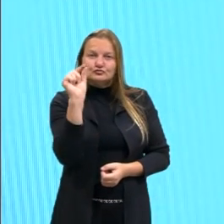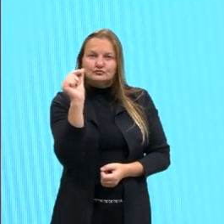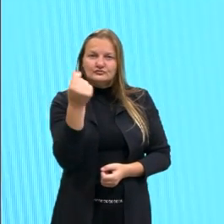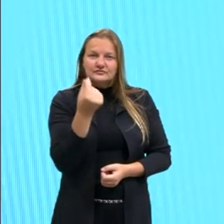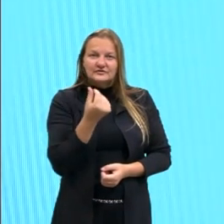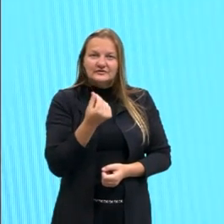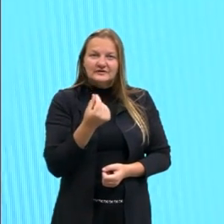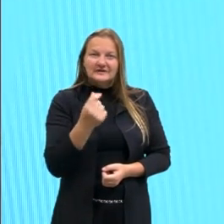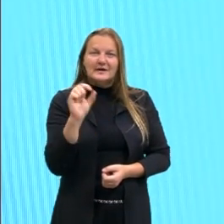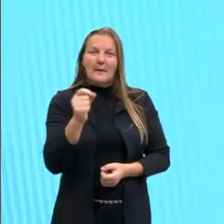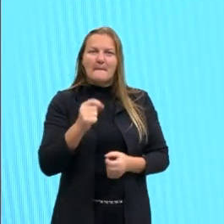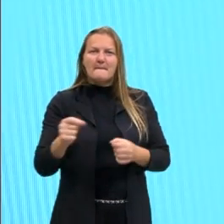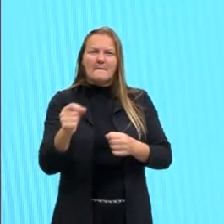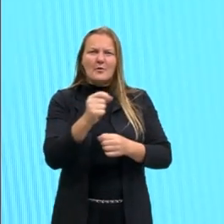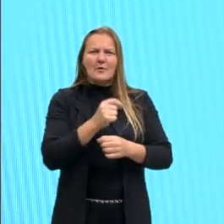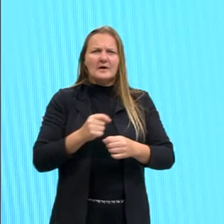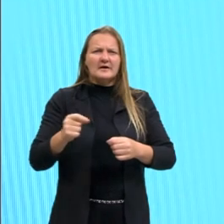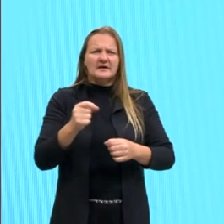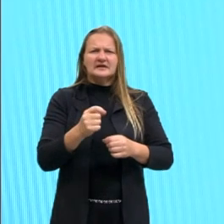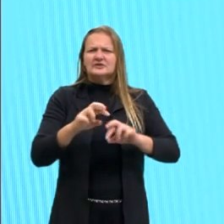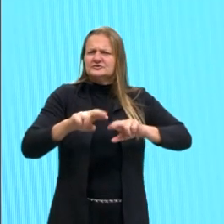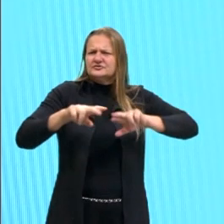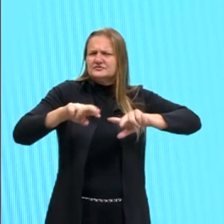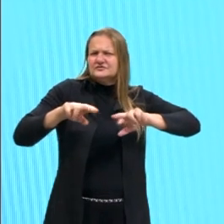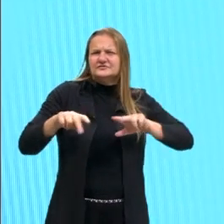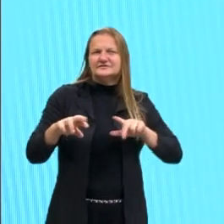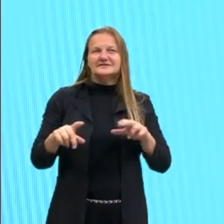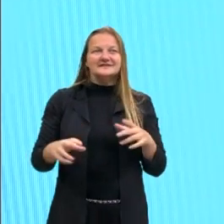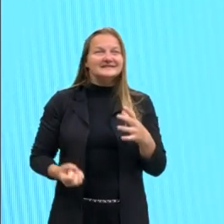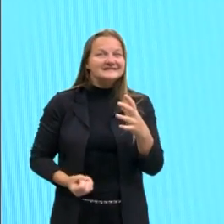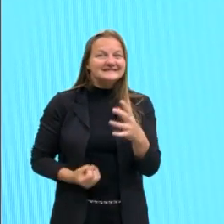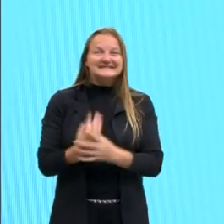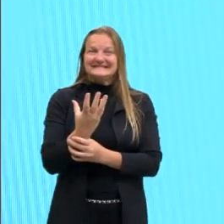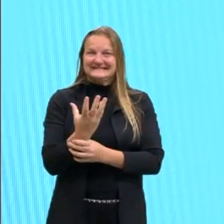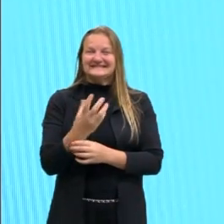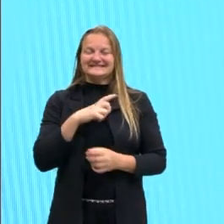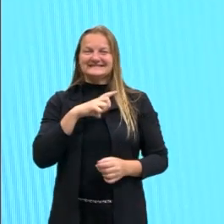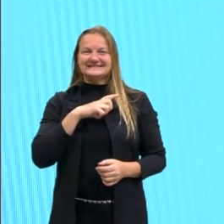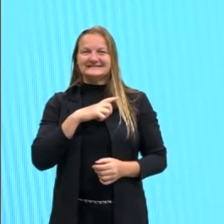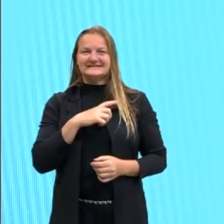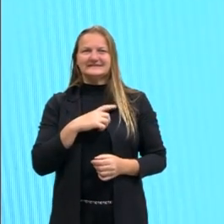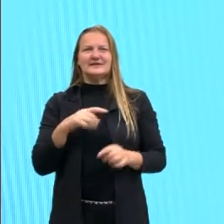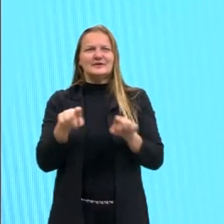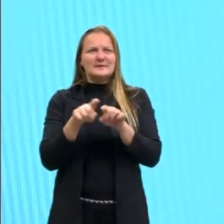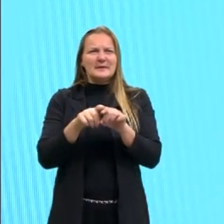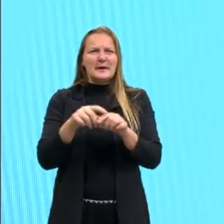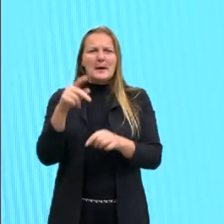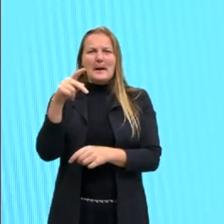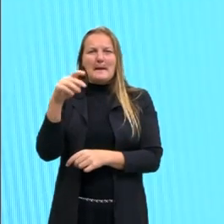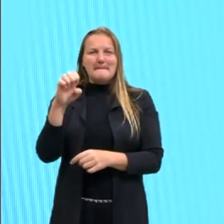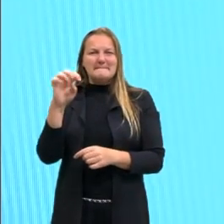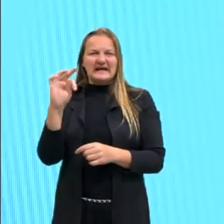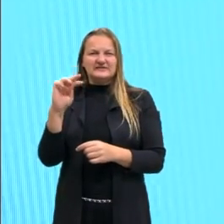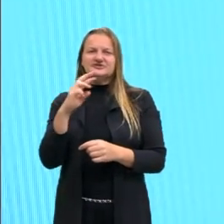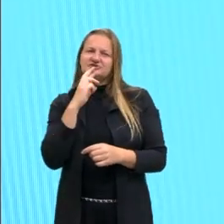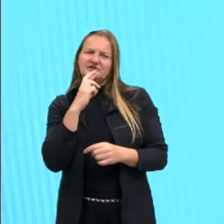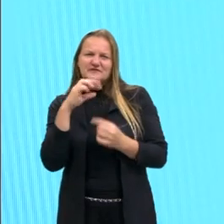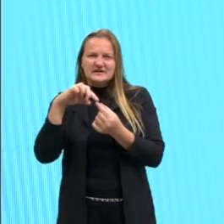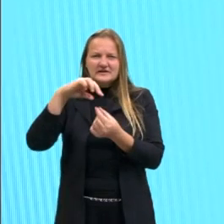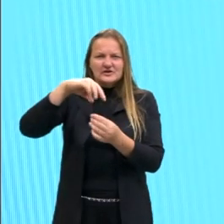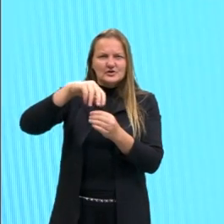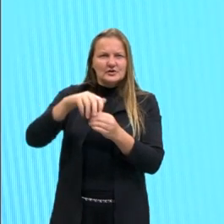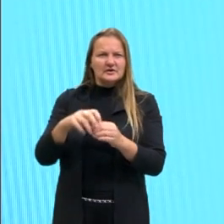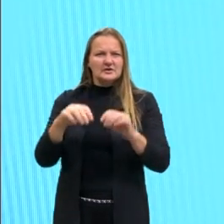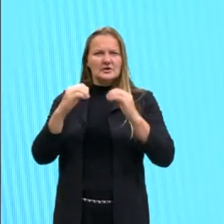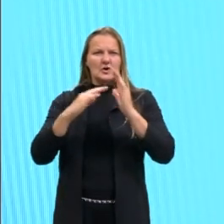reúne moedas de diversos valores, criando ali, também com garrafa pet, o que dá um tom de